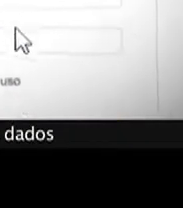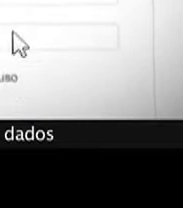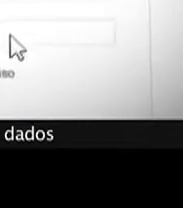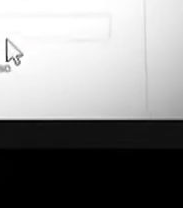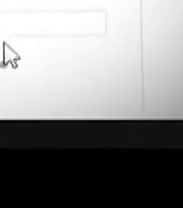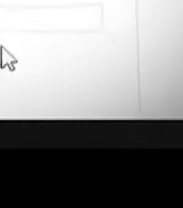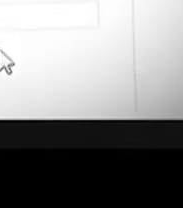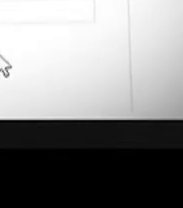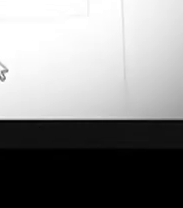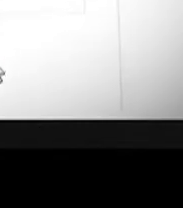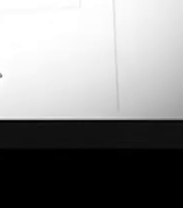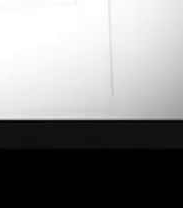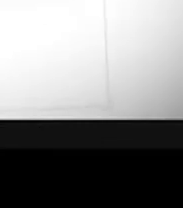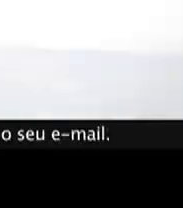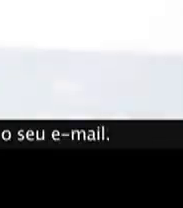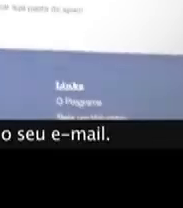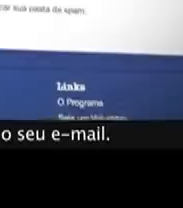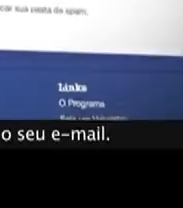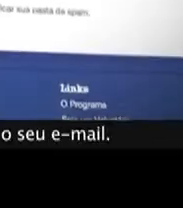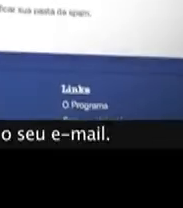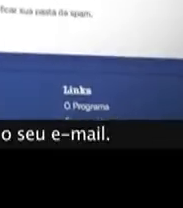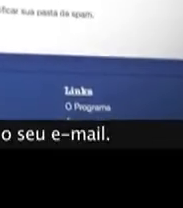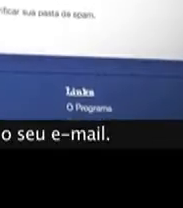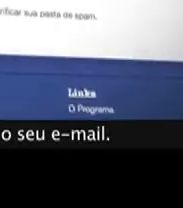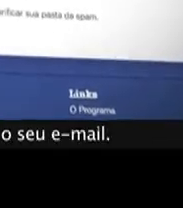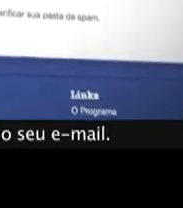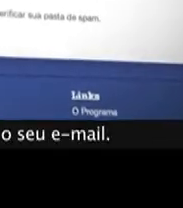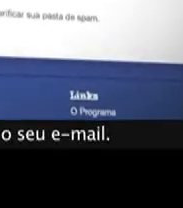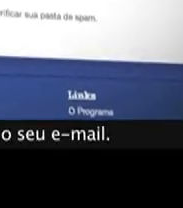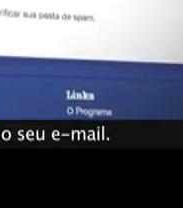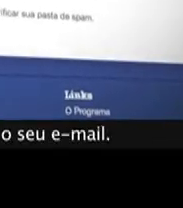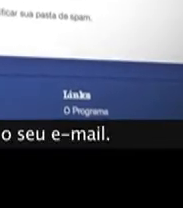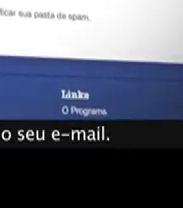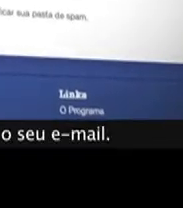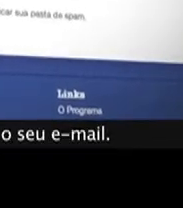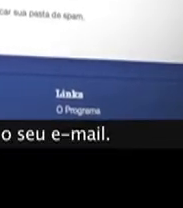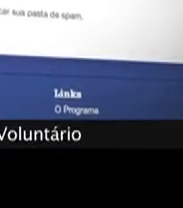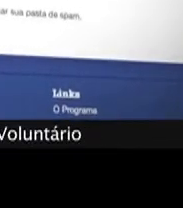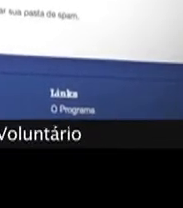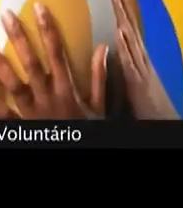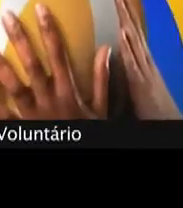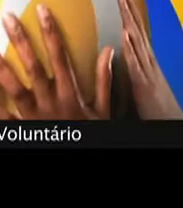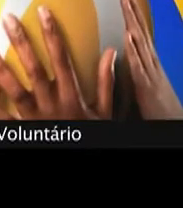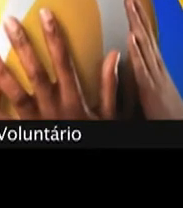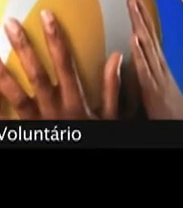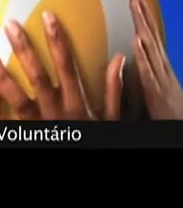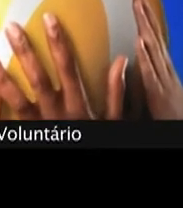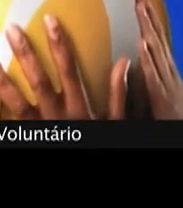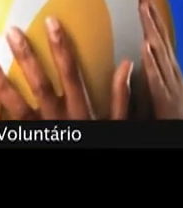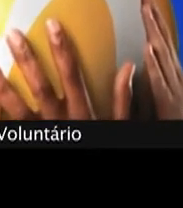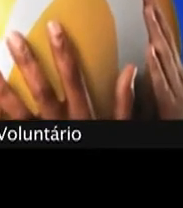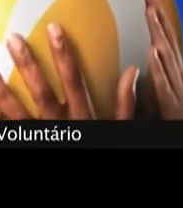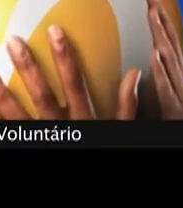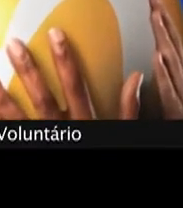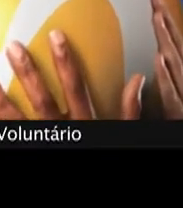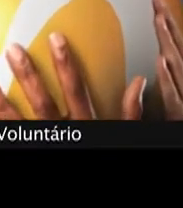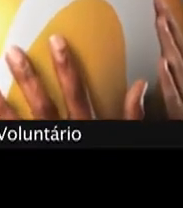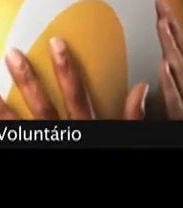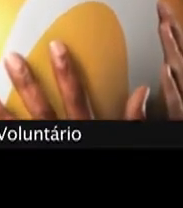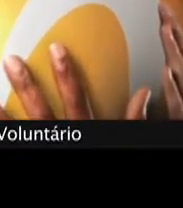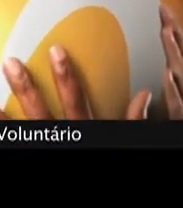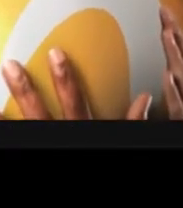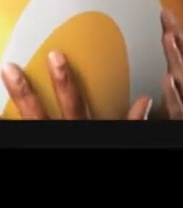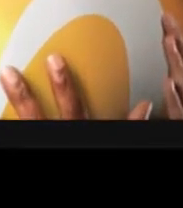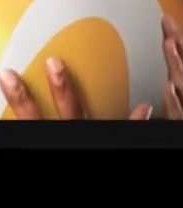principais dados e cadastrar a senha, você deve autenticar o cadastro acessando o seu e-mail. Em seguida, acesse a rede social